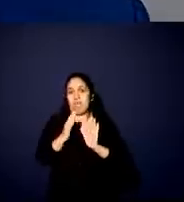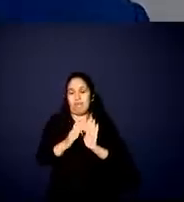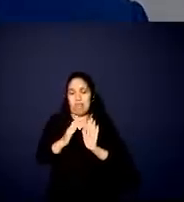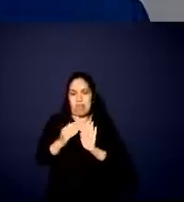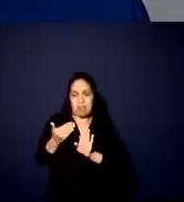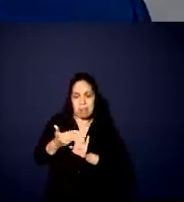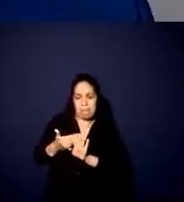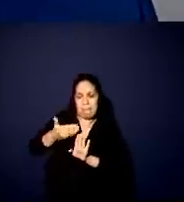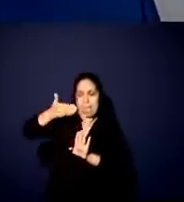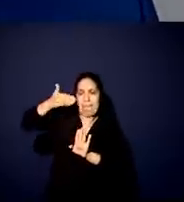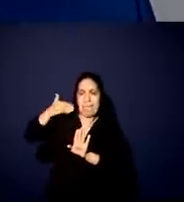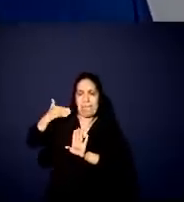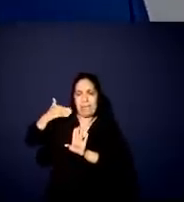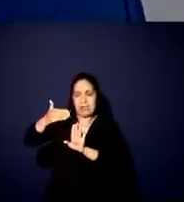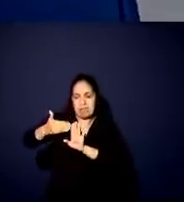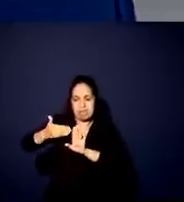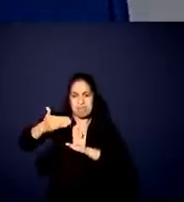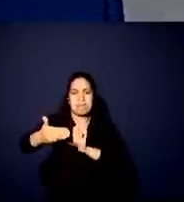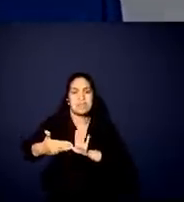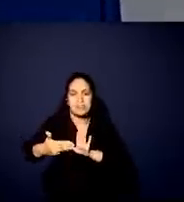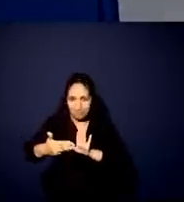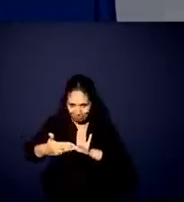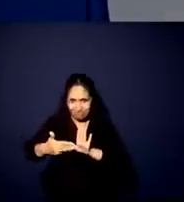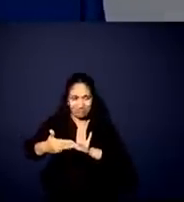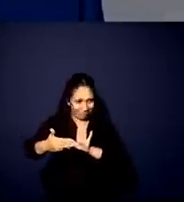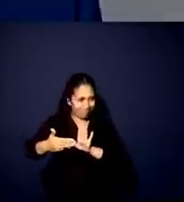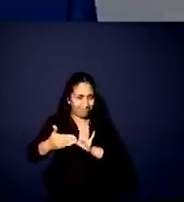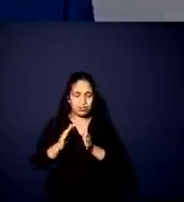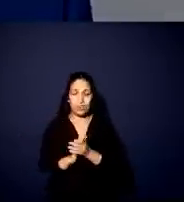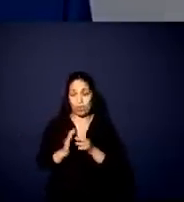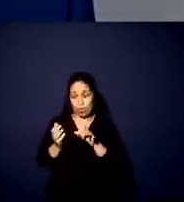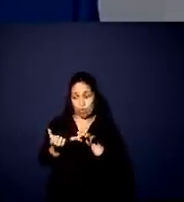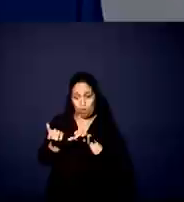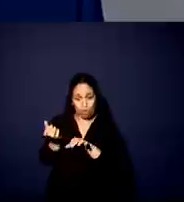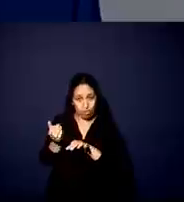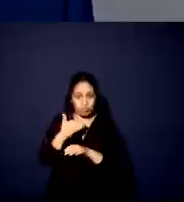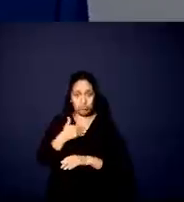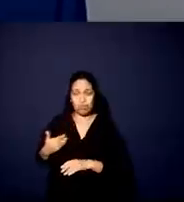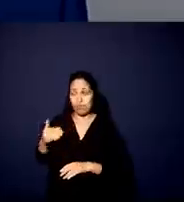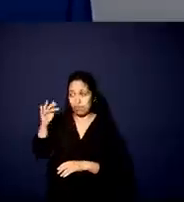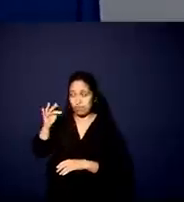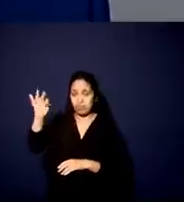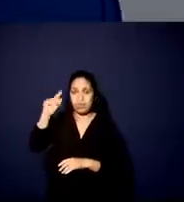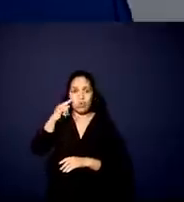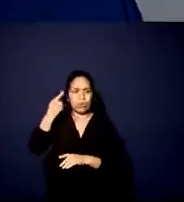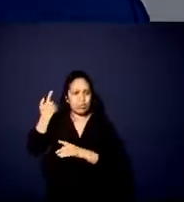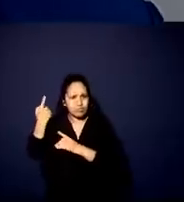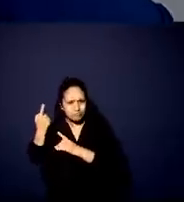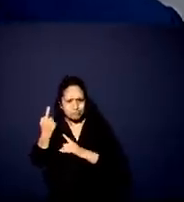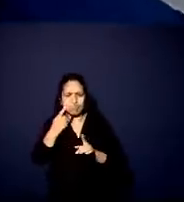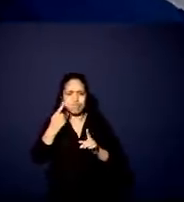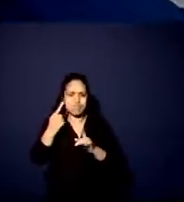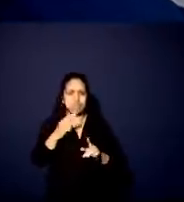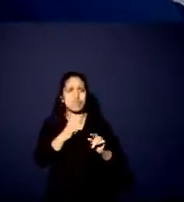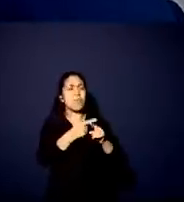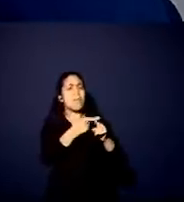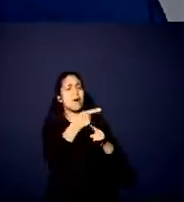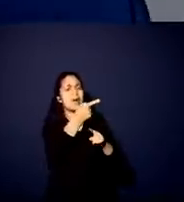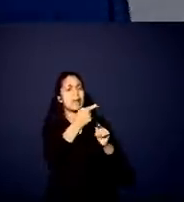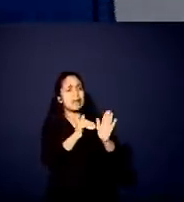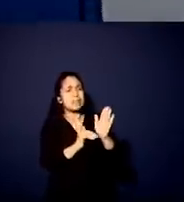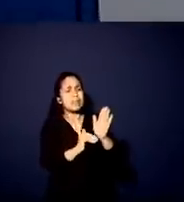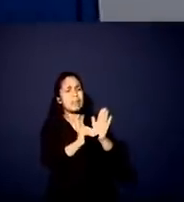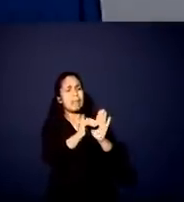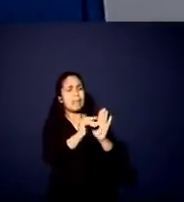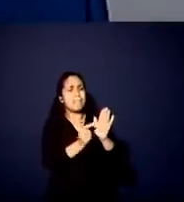era anti-business e ingressou numa era pro-business. O Congresso e o Governo Federal começaram a atacar as razões do baixo crescimento estrutural e